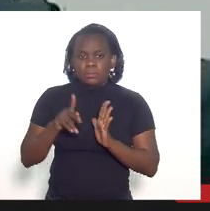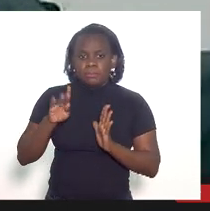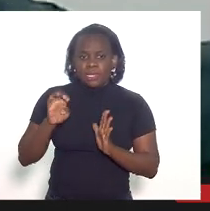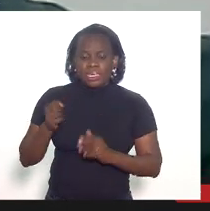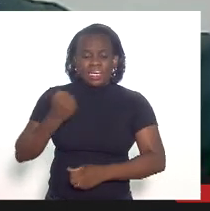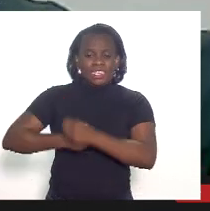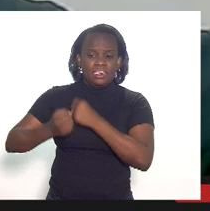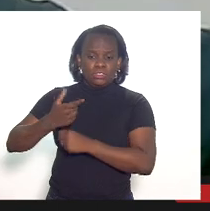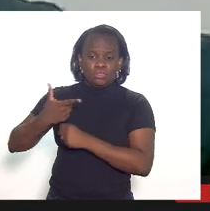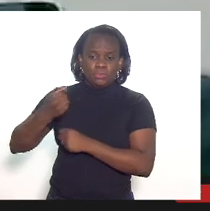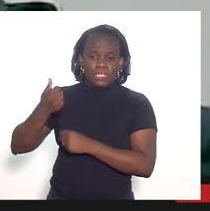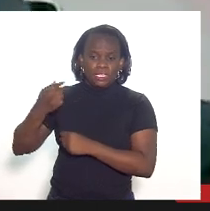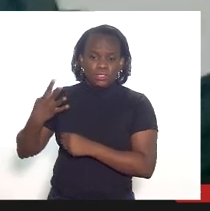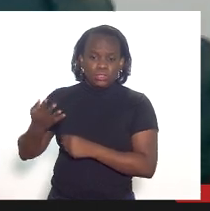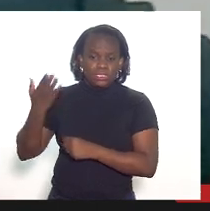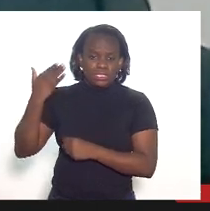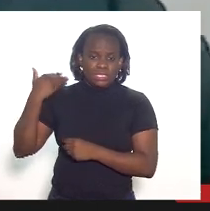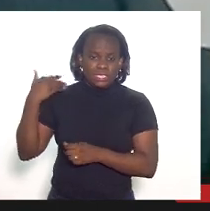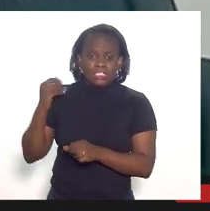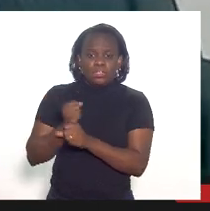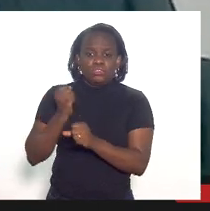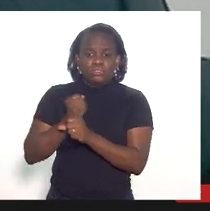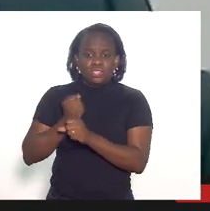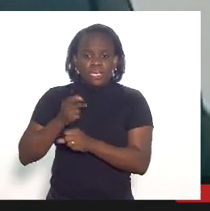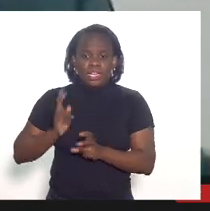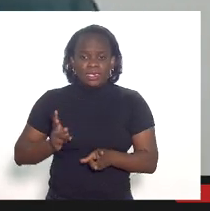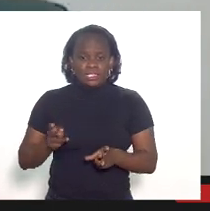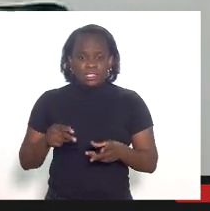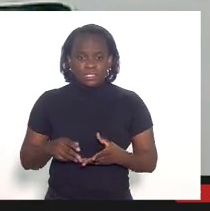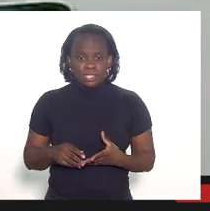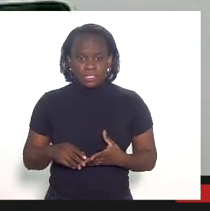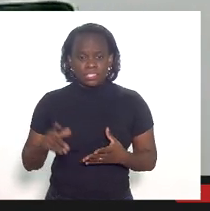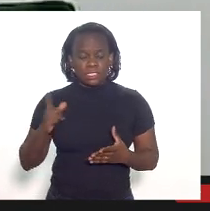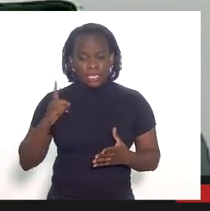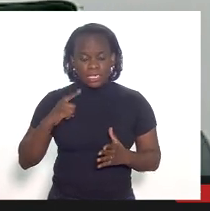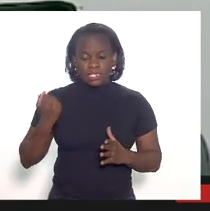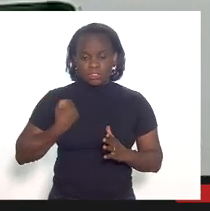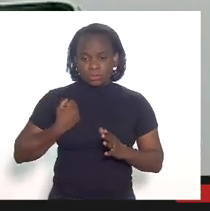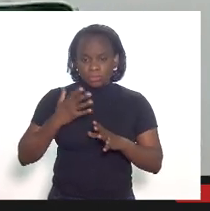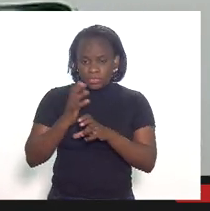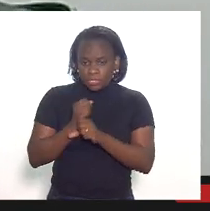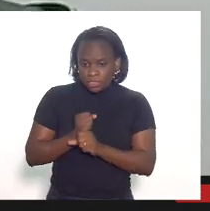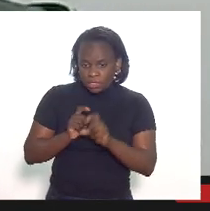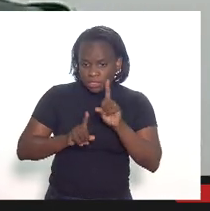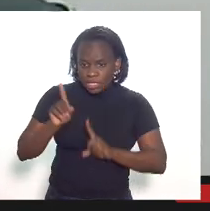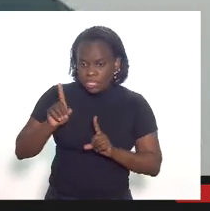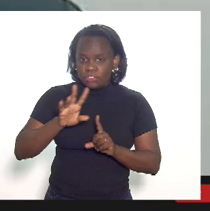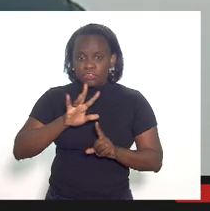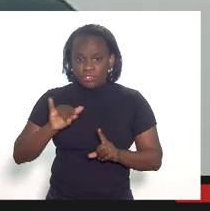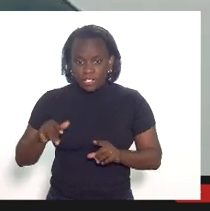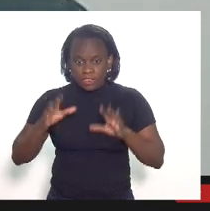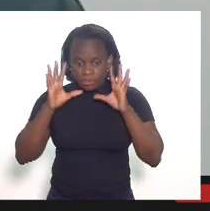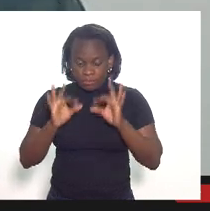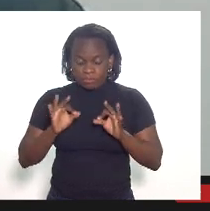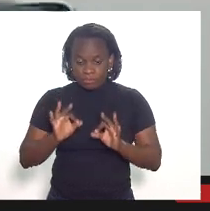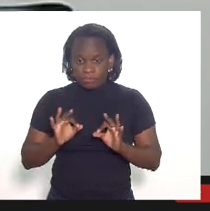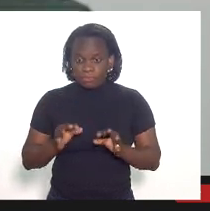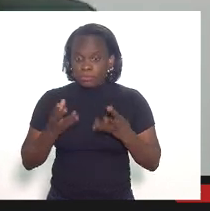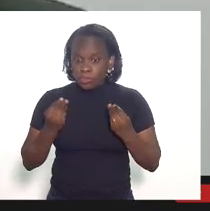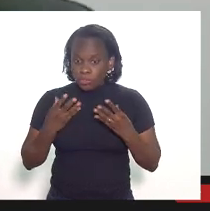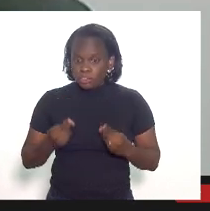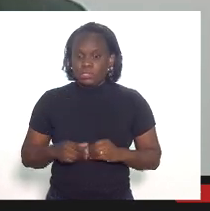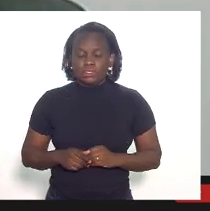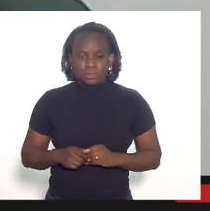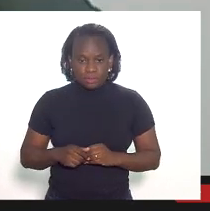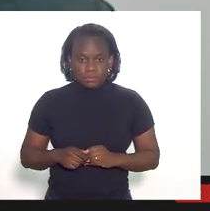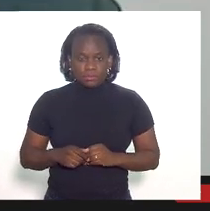2014 ainda estava sendo construído tem dados aí deputado Luiz Paulo que vão chamar muito mas muita